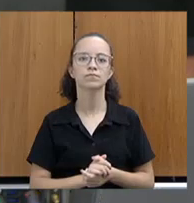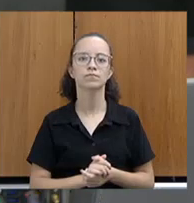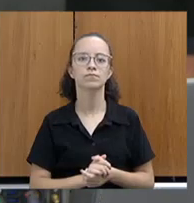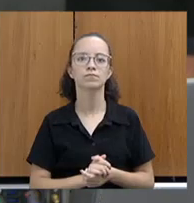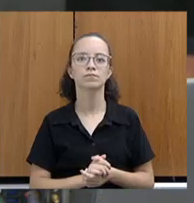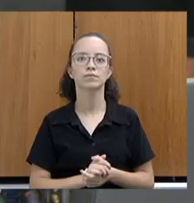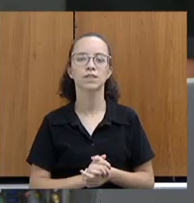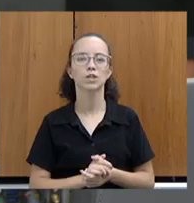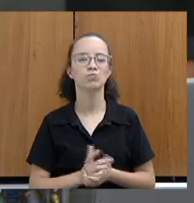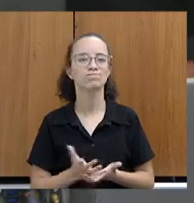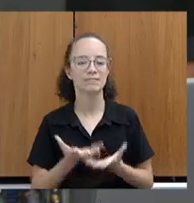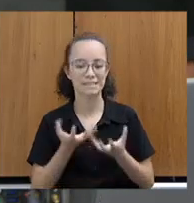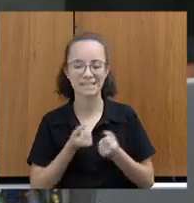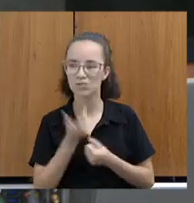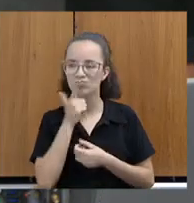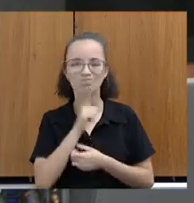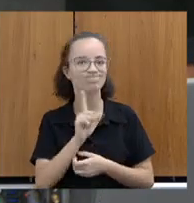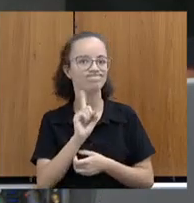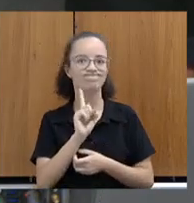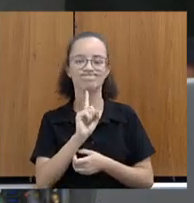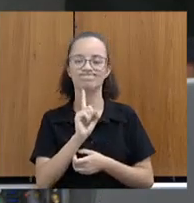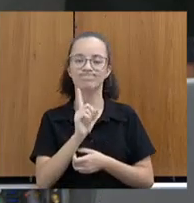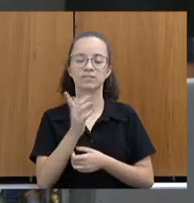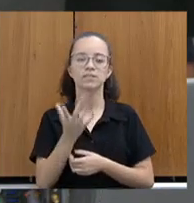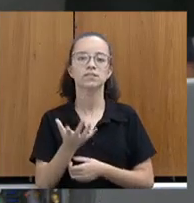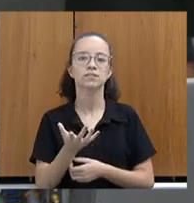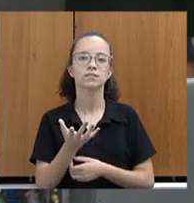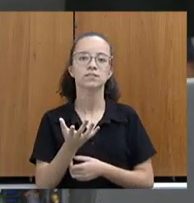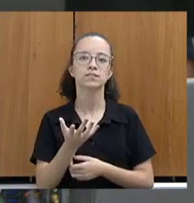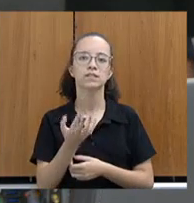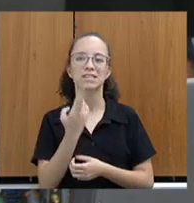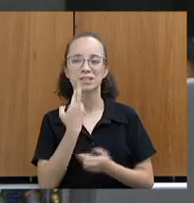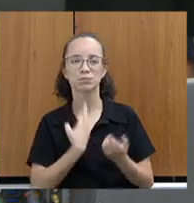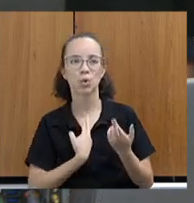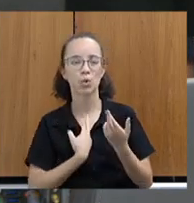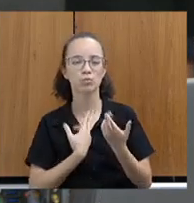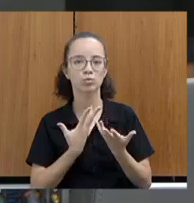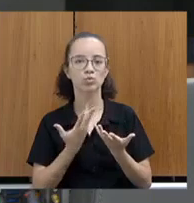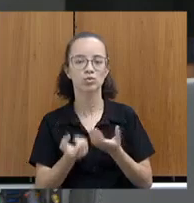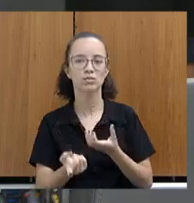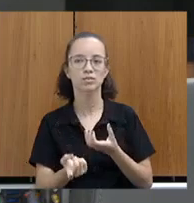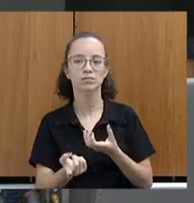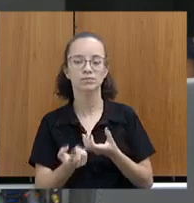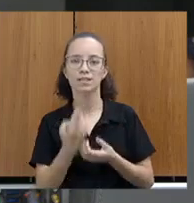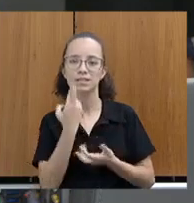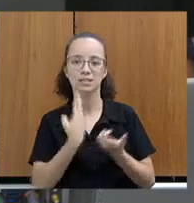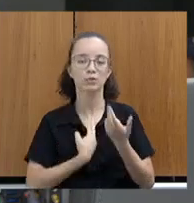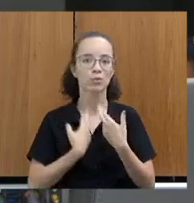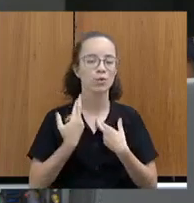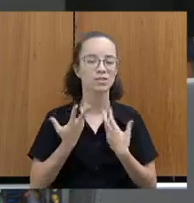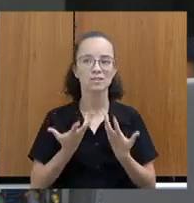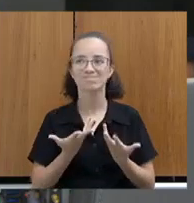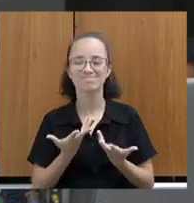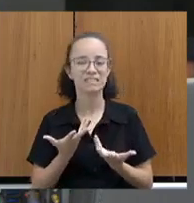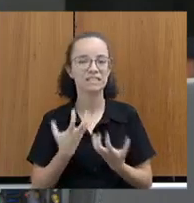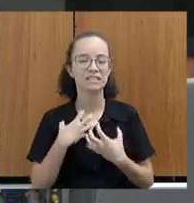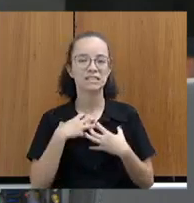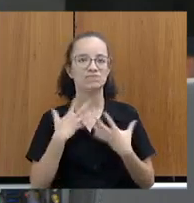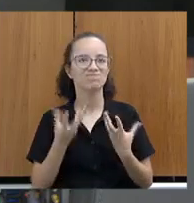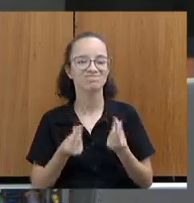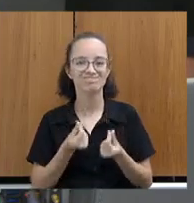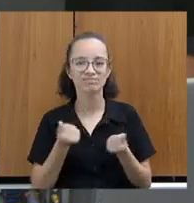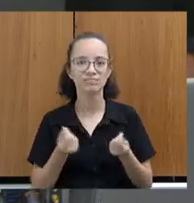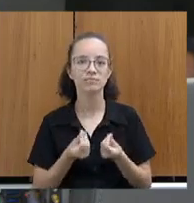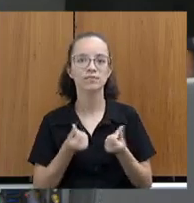contentar. Eu não consegui me contentar com os retornos que eu tive no último. Uma pergunta que eu quero